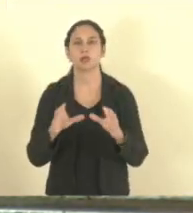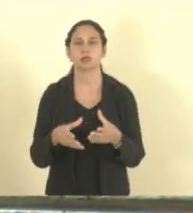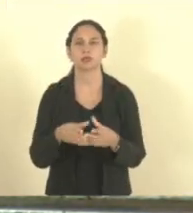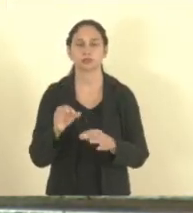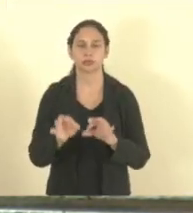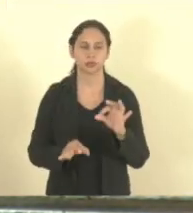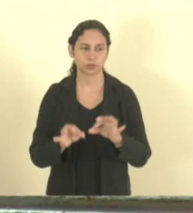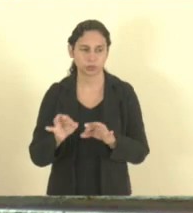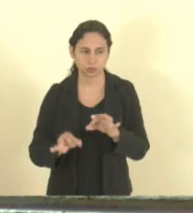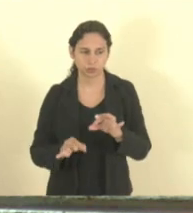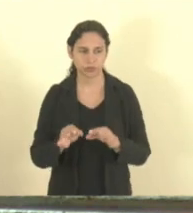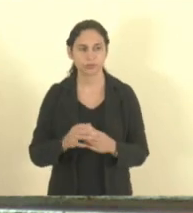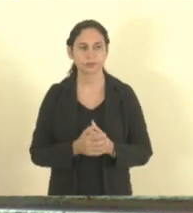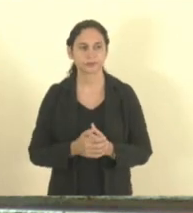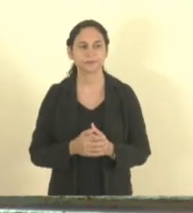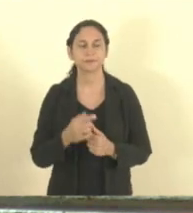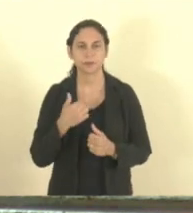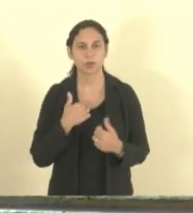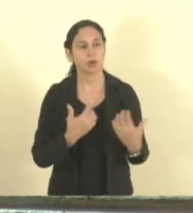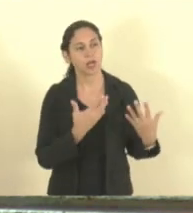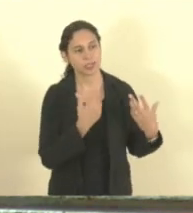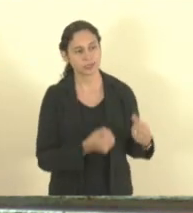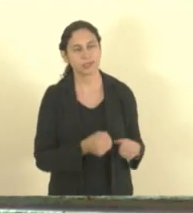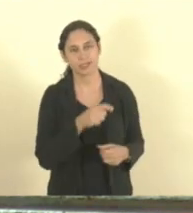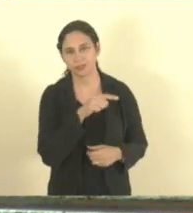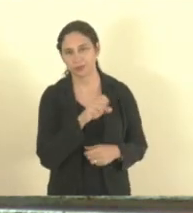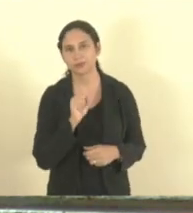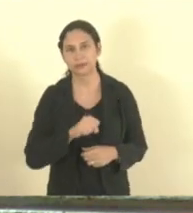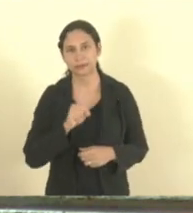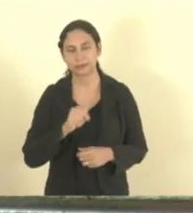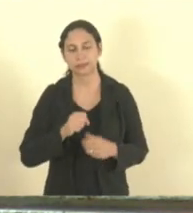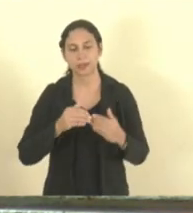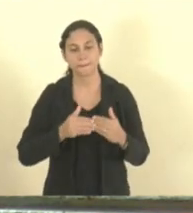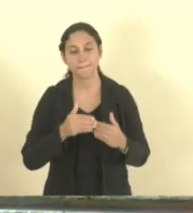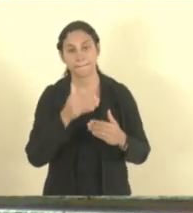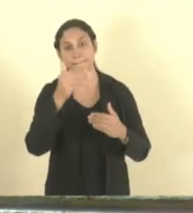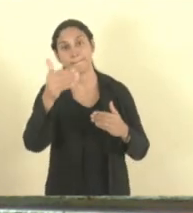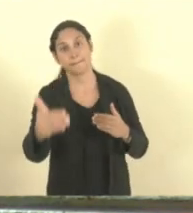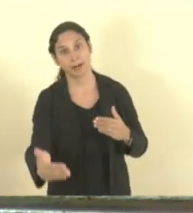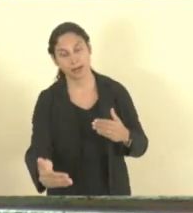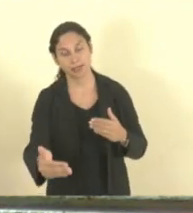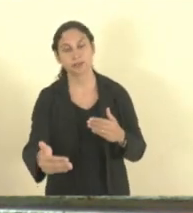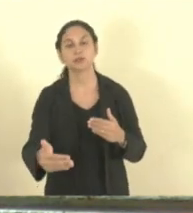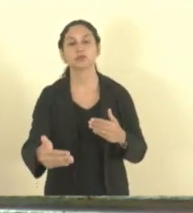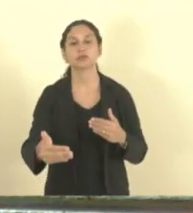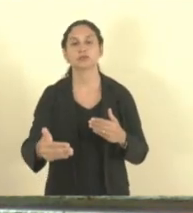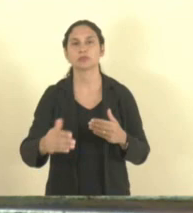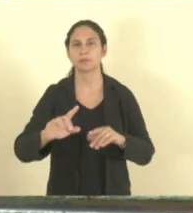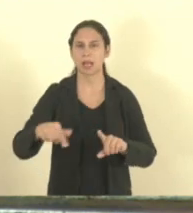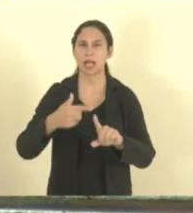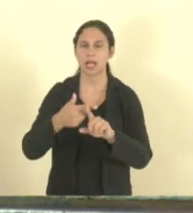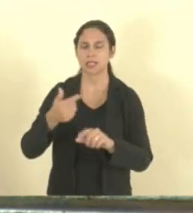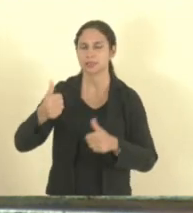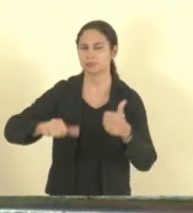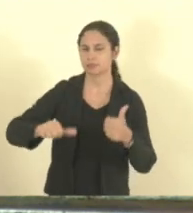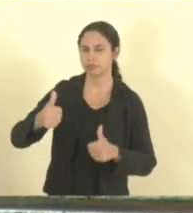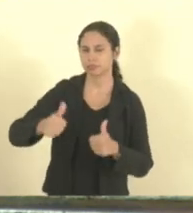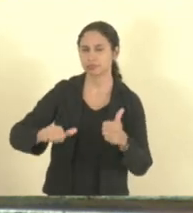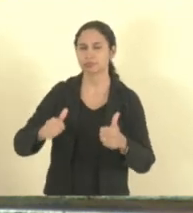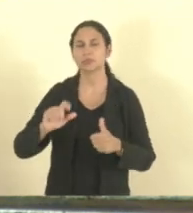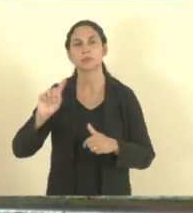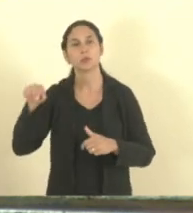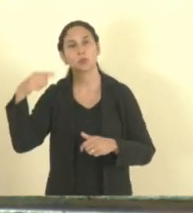eu estou acatando o pedido de vista do capitão Assunção para que a gente possa rediscutir na próxima